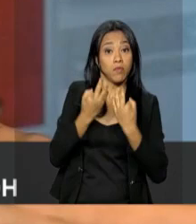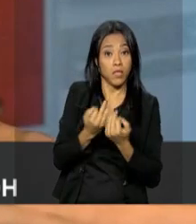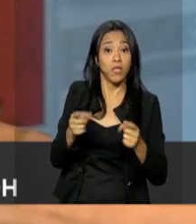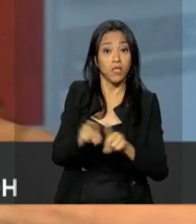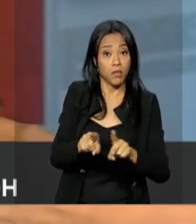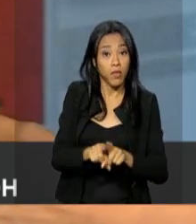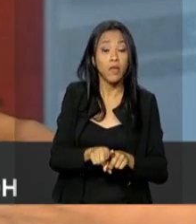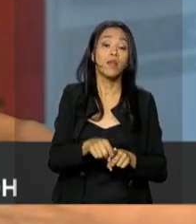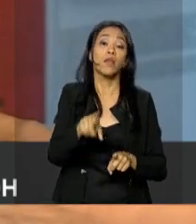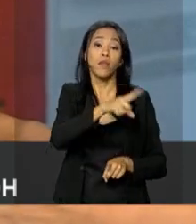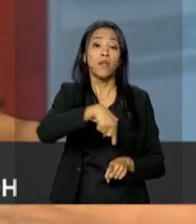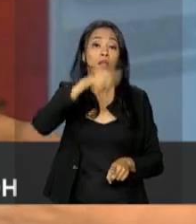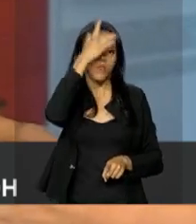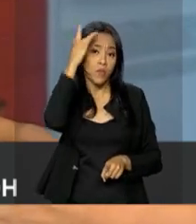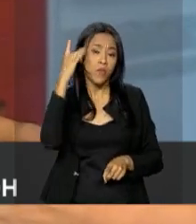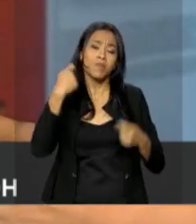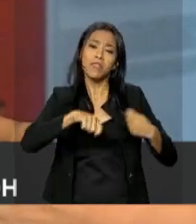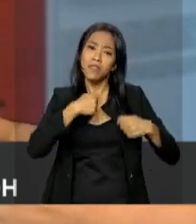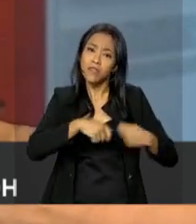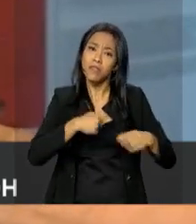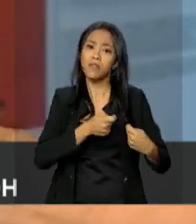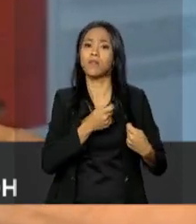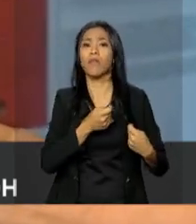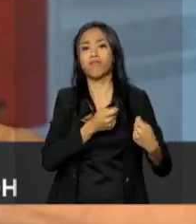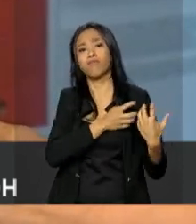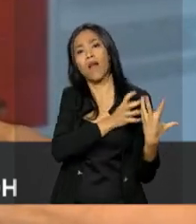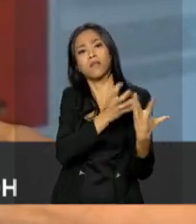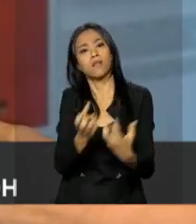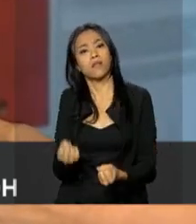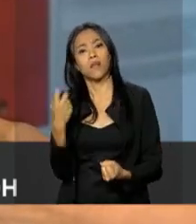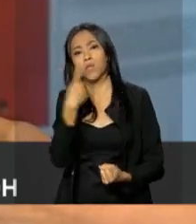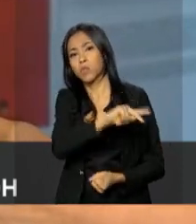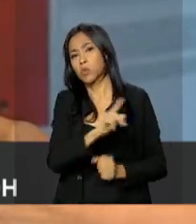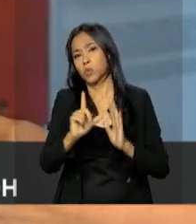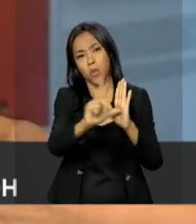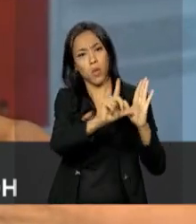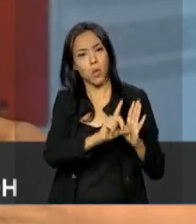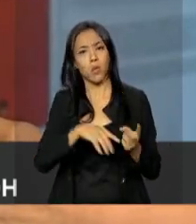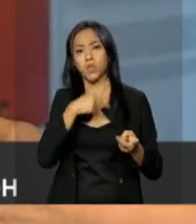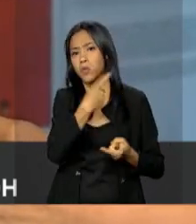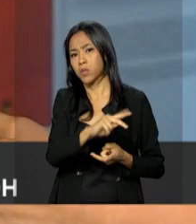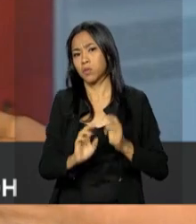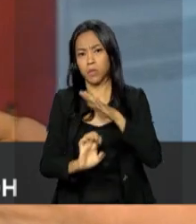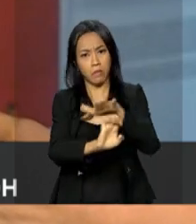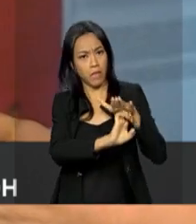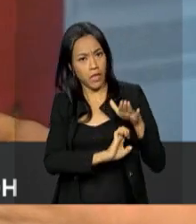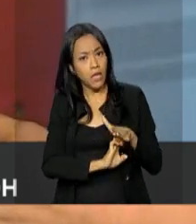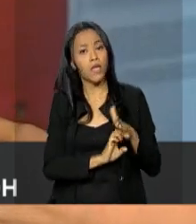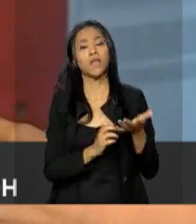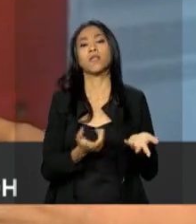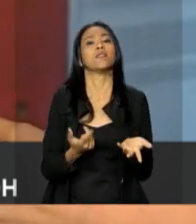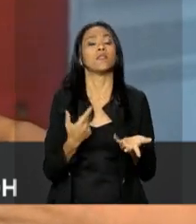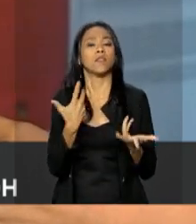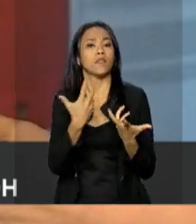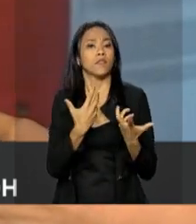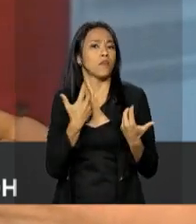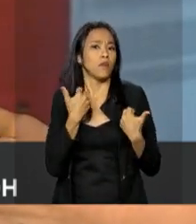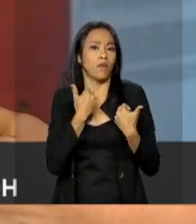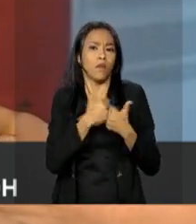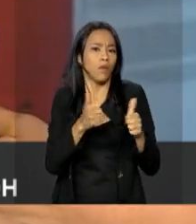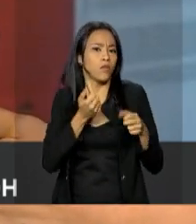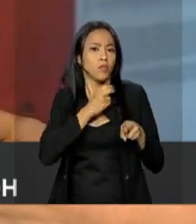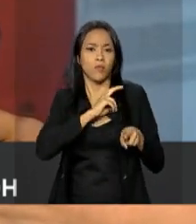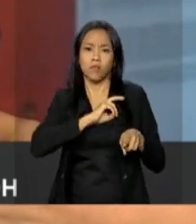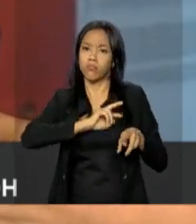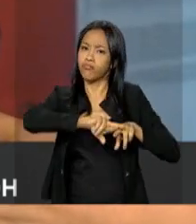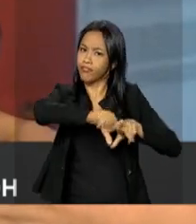como as pessoas que têm que receber em seu comércio, em sua empresa, nos veículos de transporte,